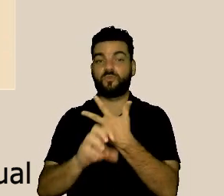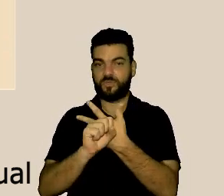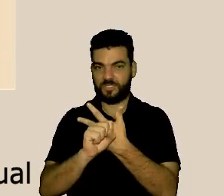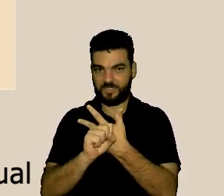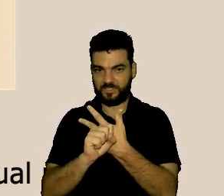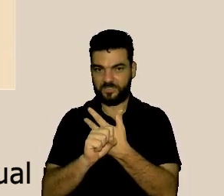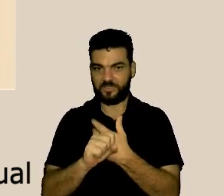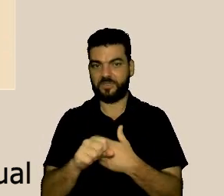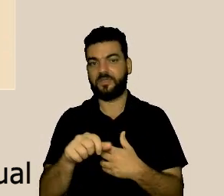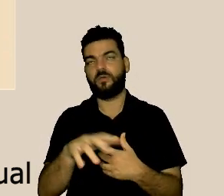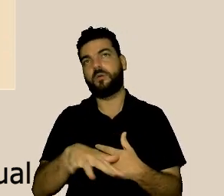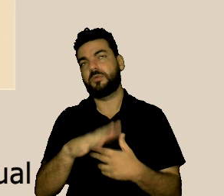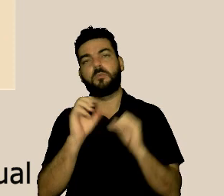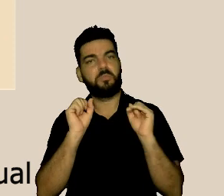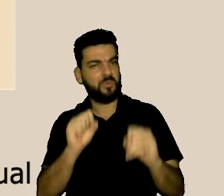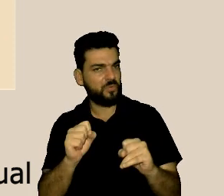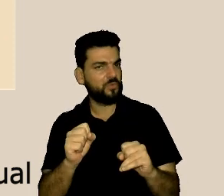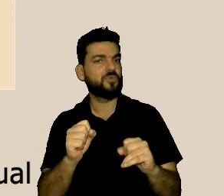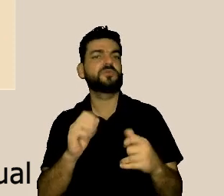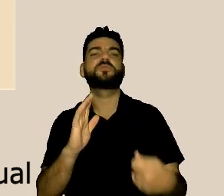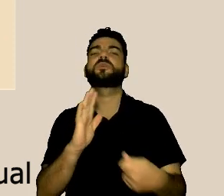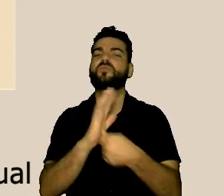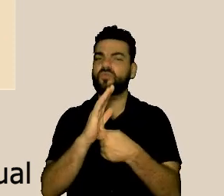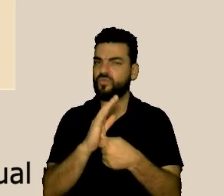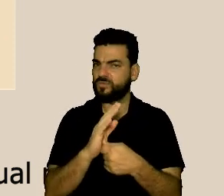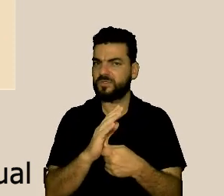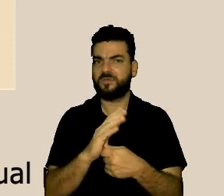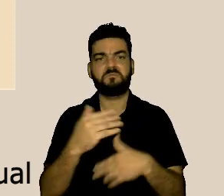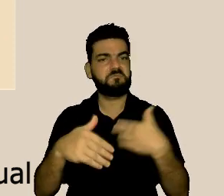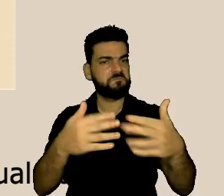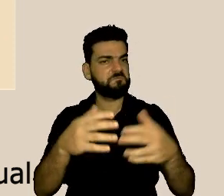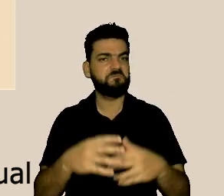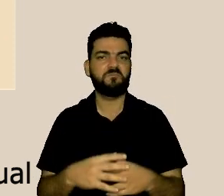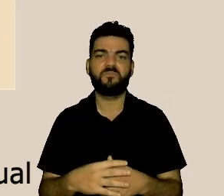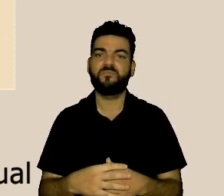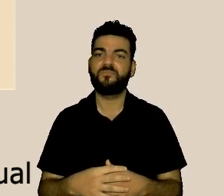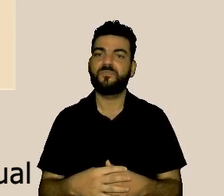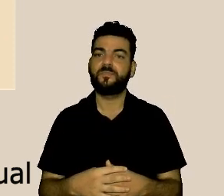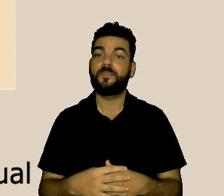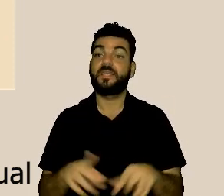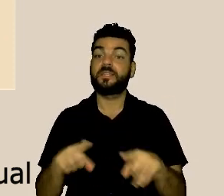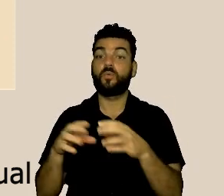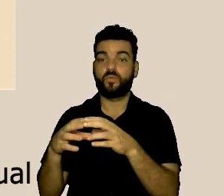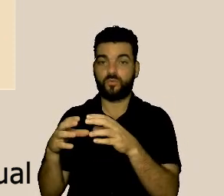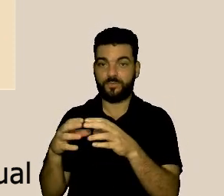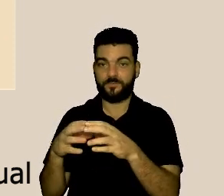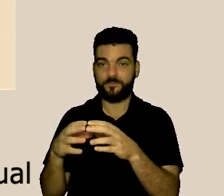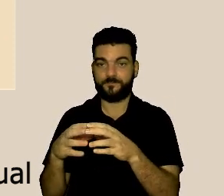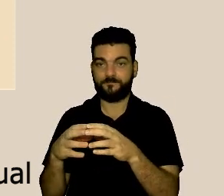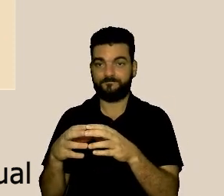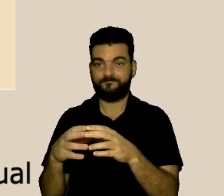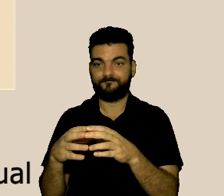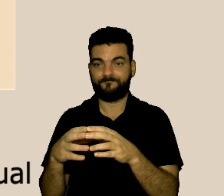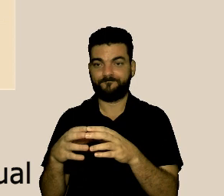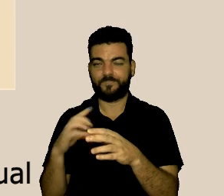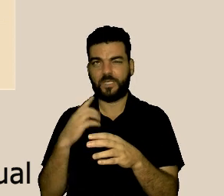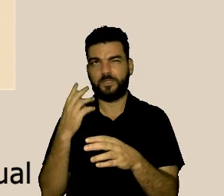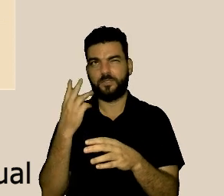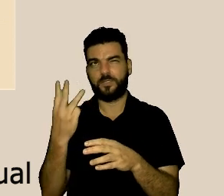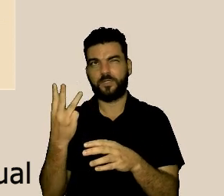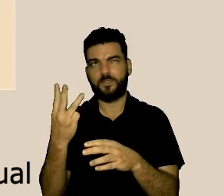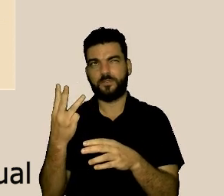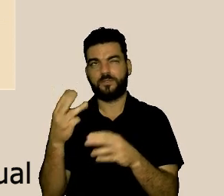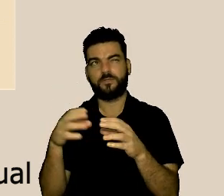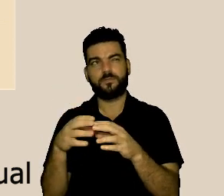lugar onde as pessoas podem fazer essa denúncia e a comissão são três comissões